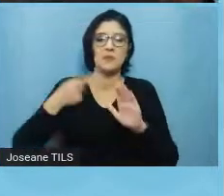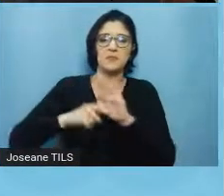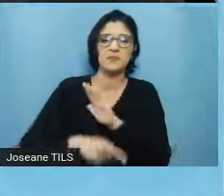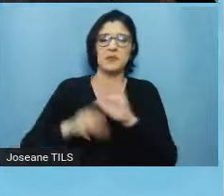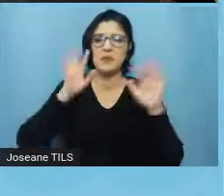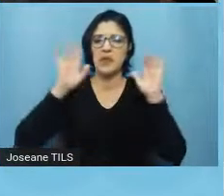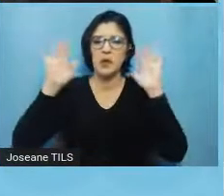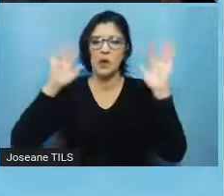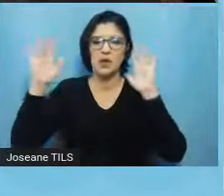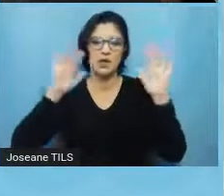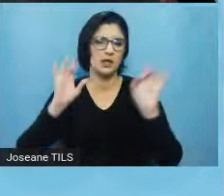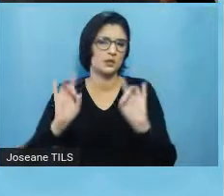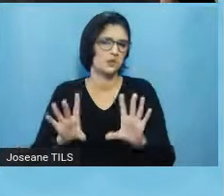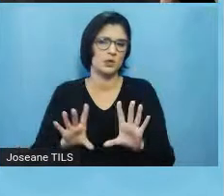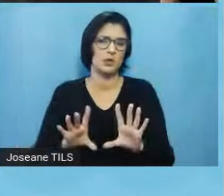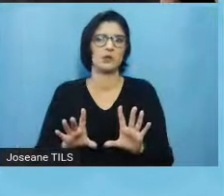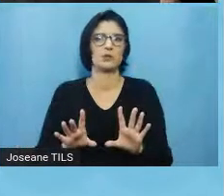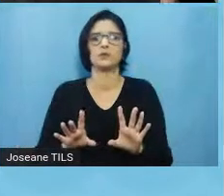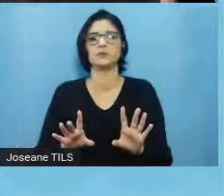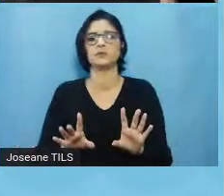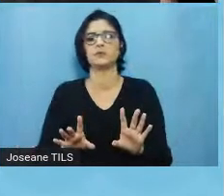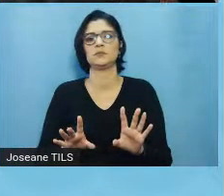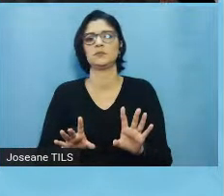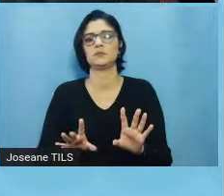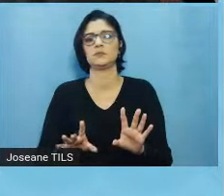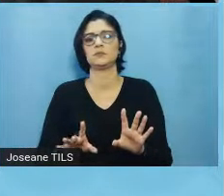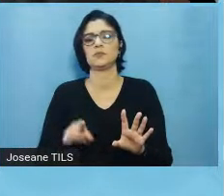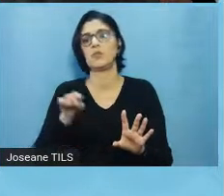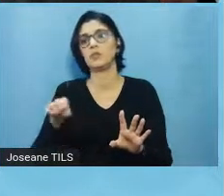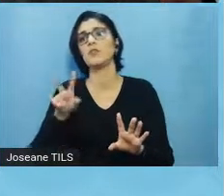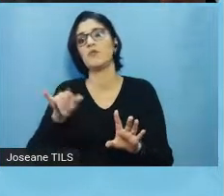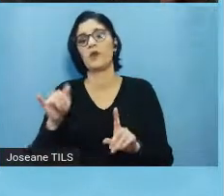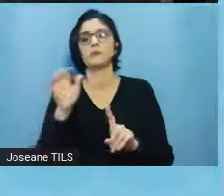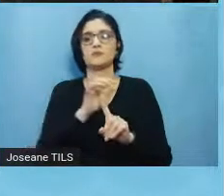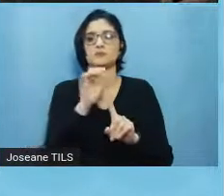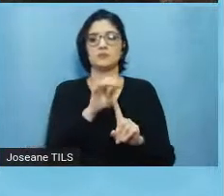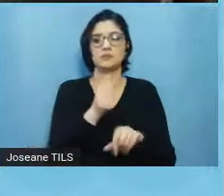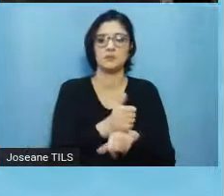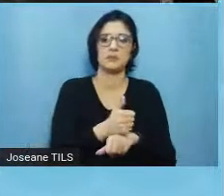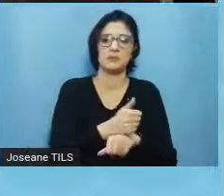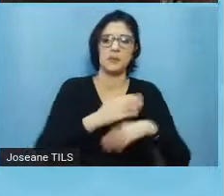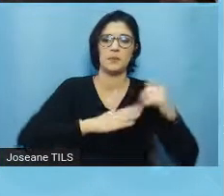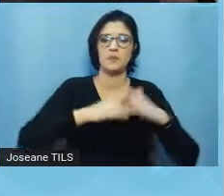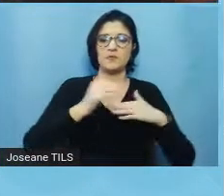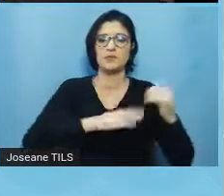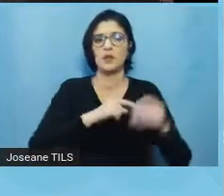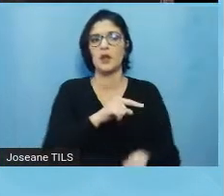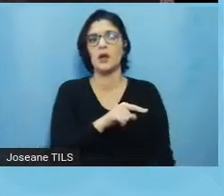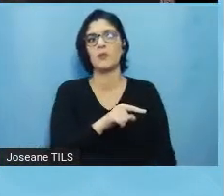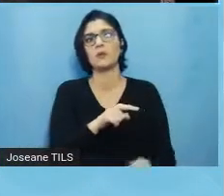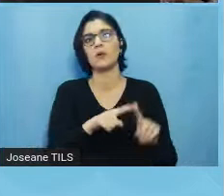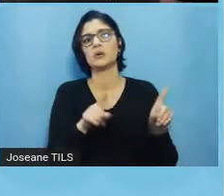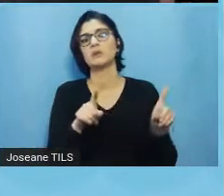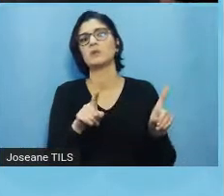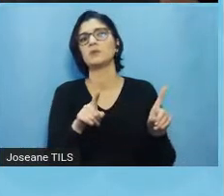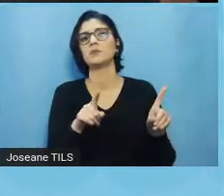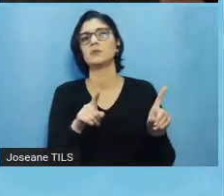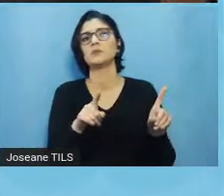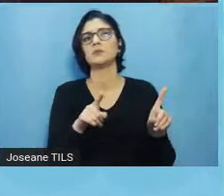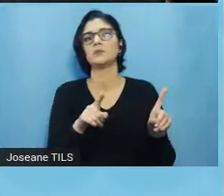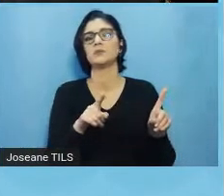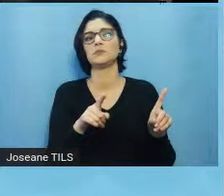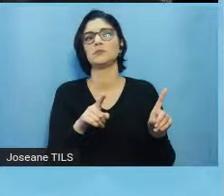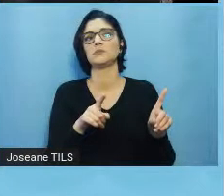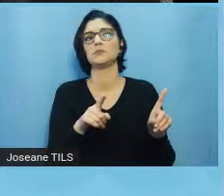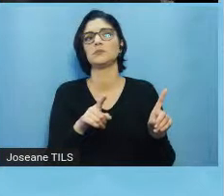espontânea e contingencialmente na prática profissional, né, então coisas que brotam do próprio exercício da prática, né,